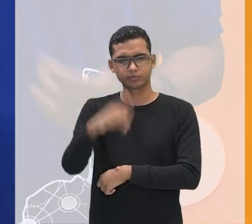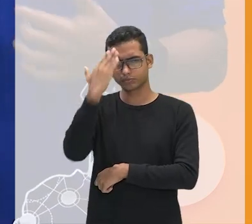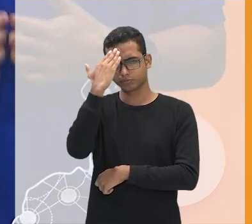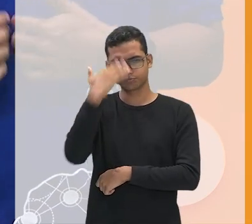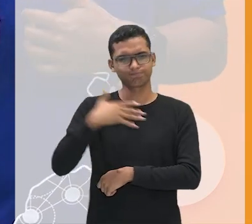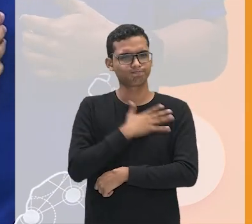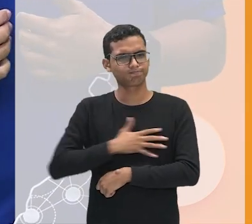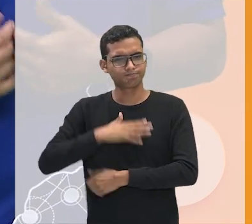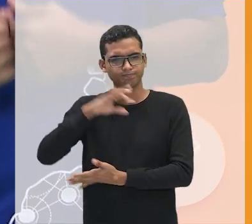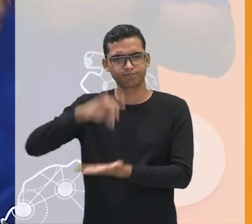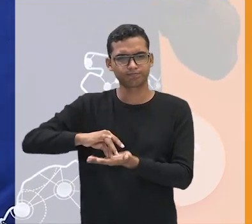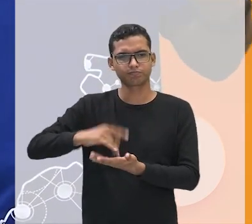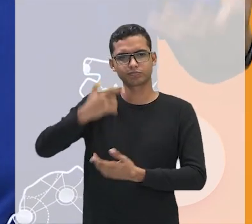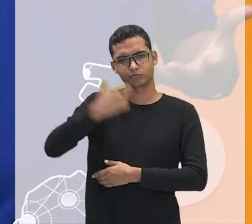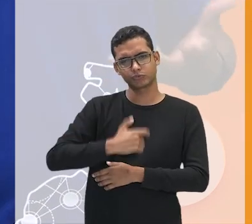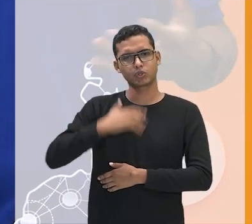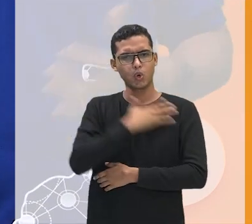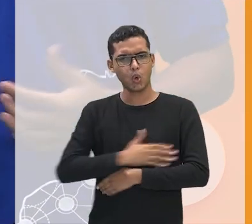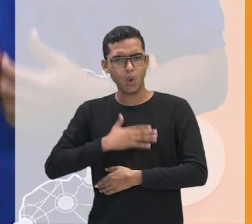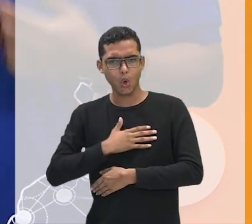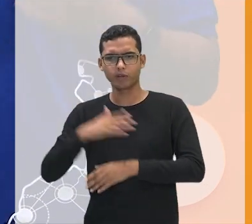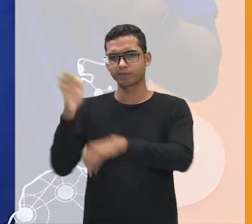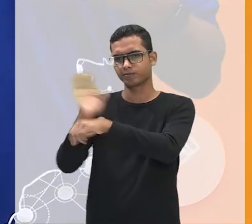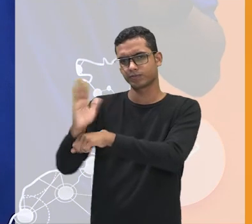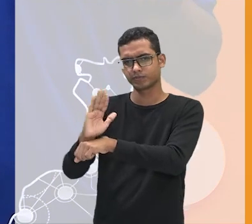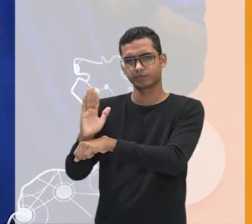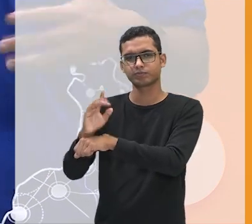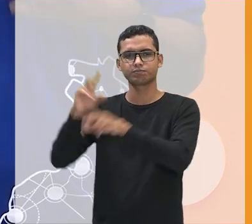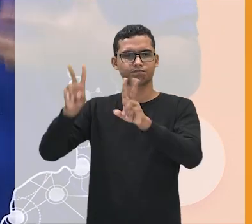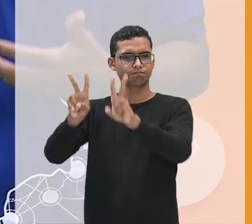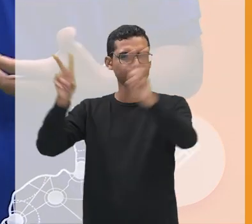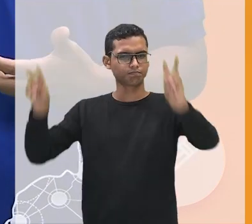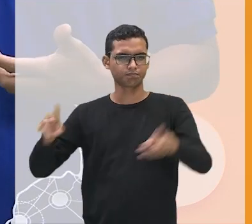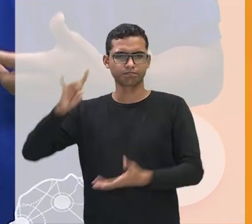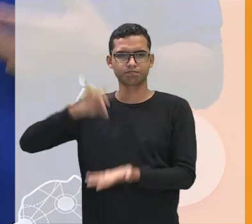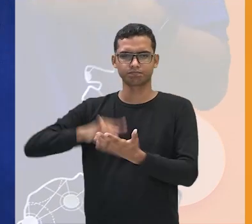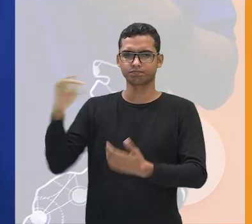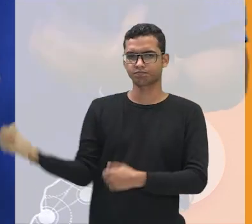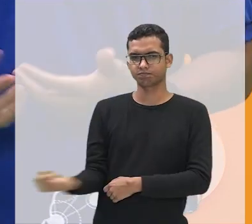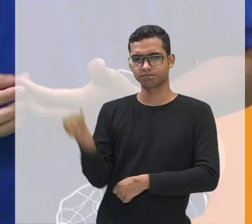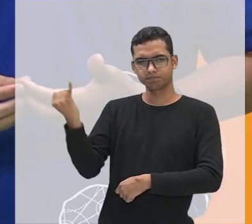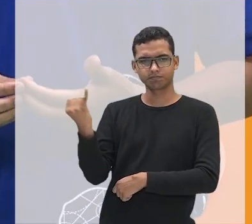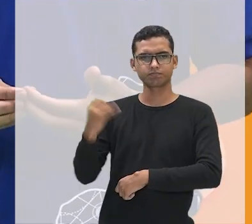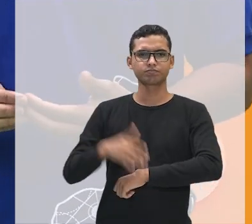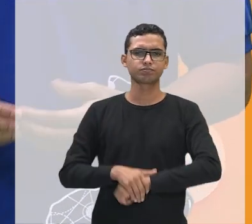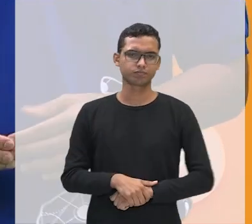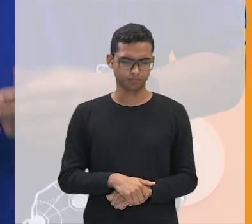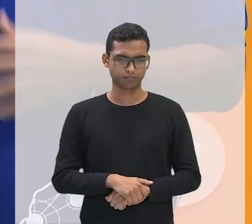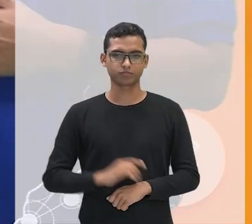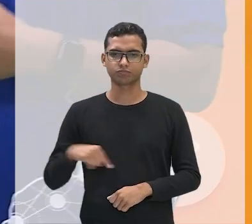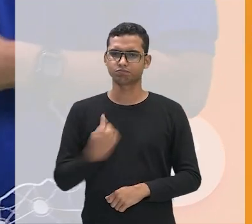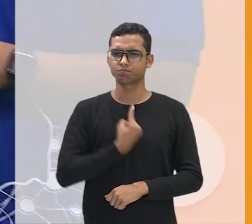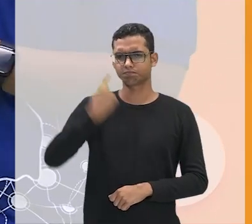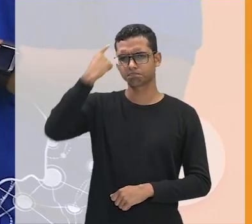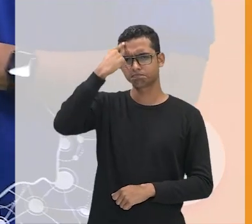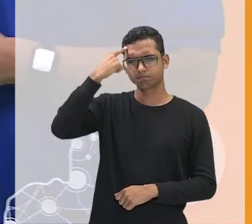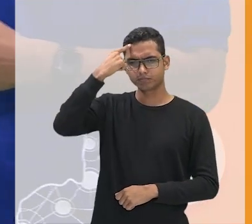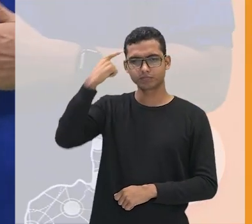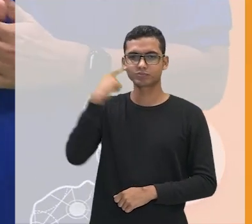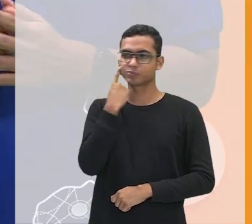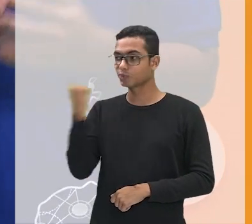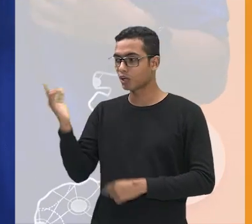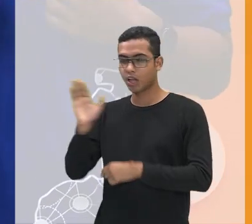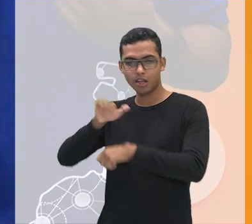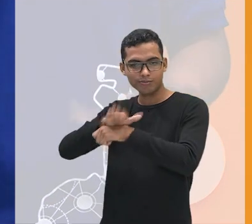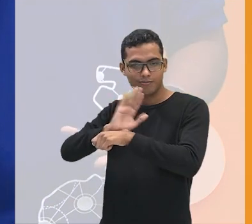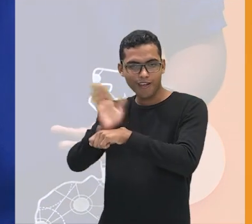muito o professor Jefferson gosta muito de cinema e esse é um assunto que ele é muito importante para a gente fazer a gente refletir então eu vou sugerir aqui alguns filmes